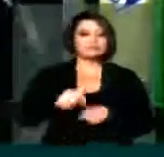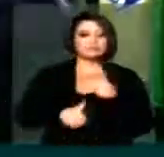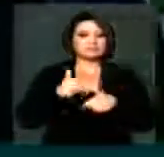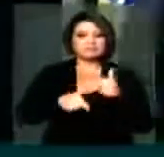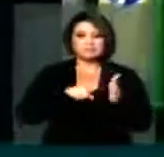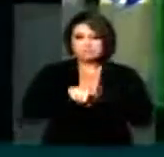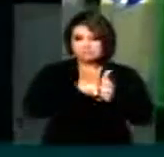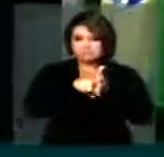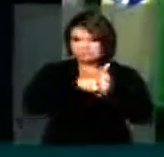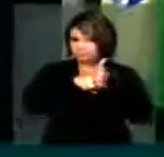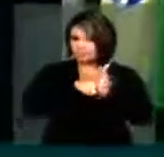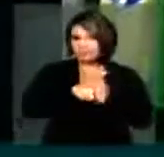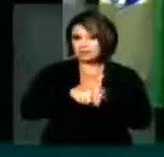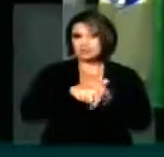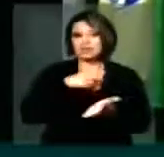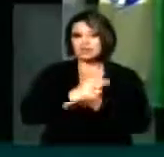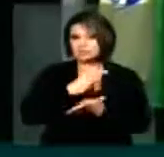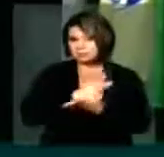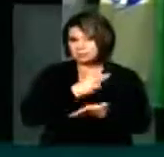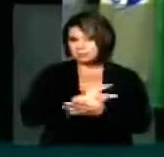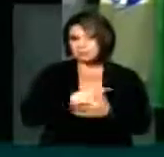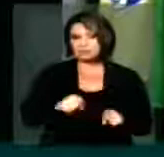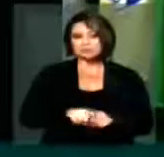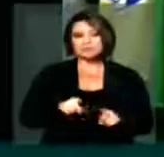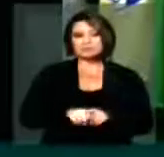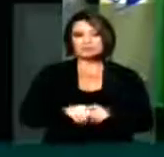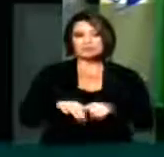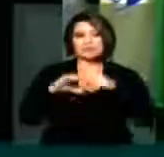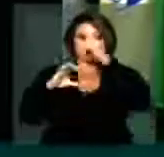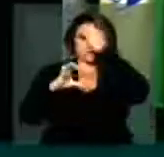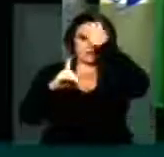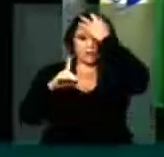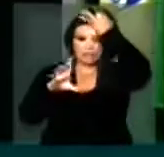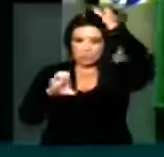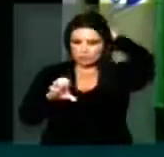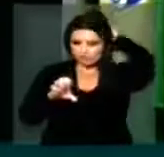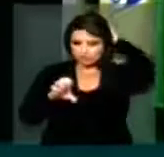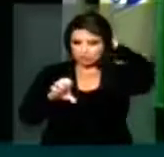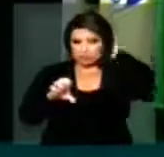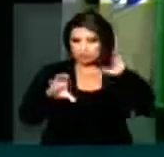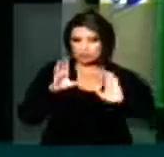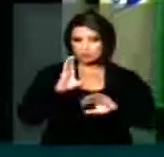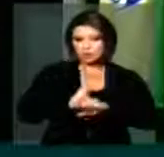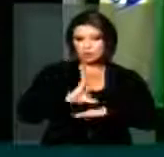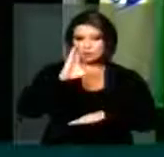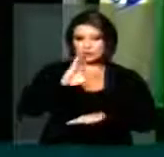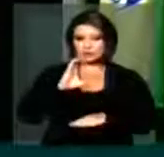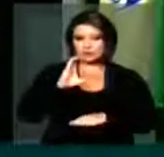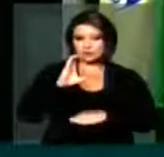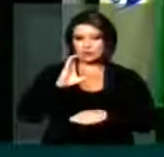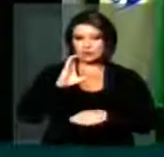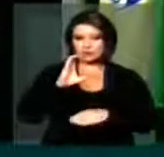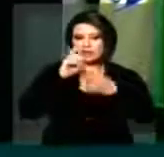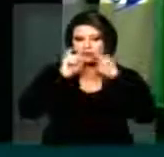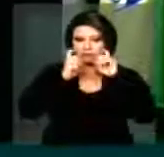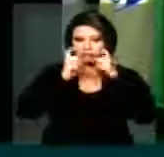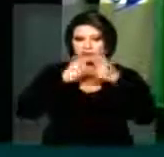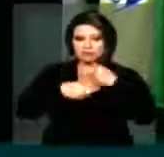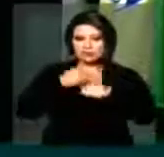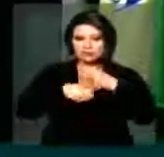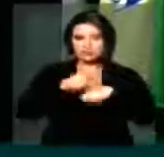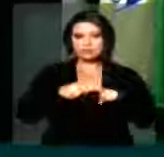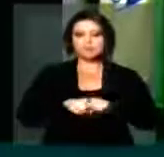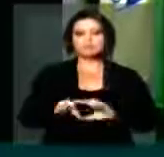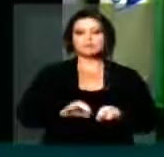investigar, apesar de relatório do próprio CAD, que é o Conselho Administrativo de Defesa Econômica, indicar que o